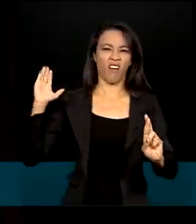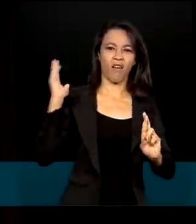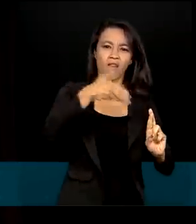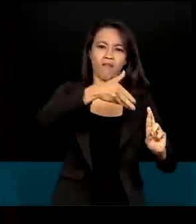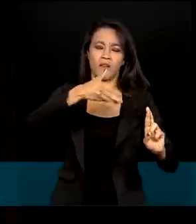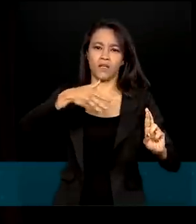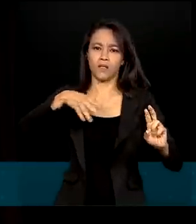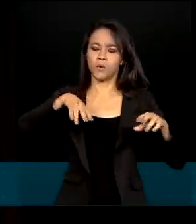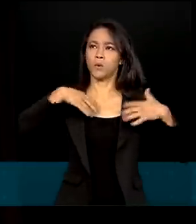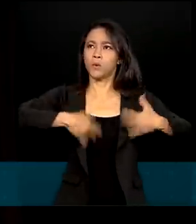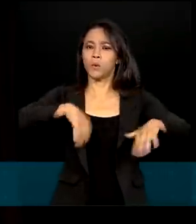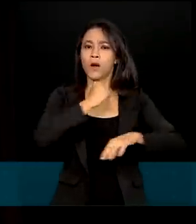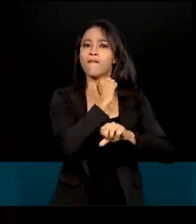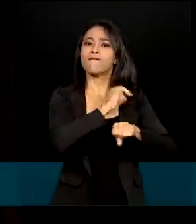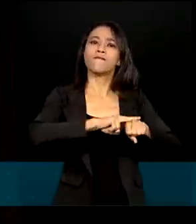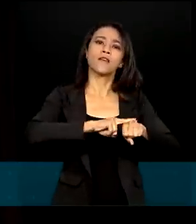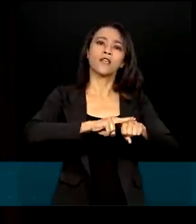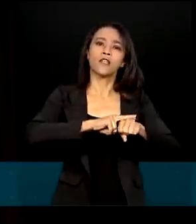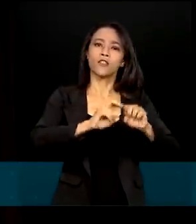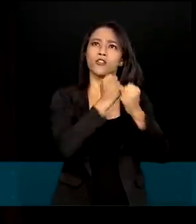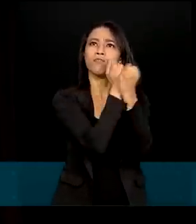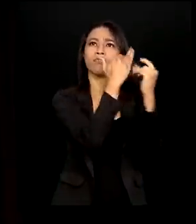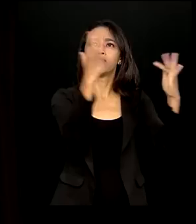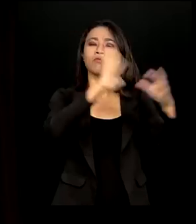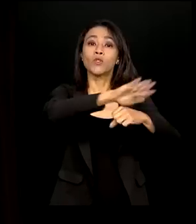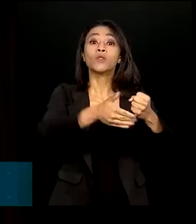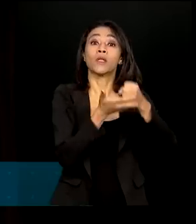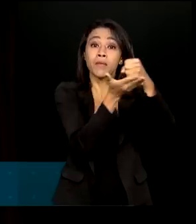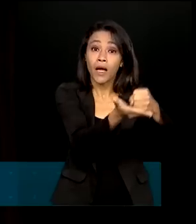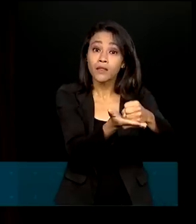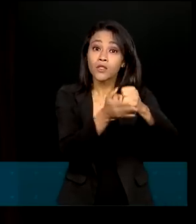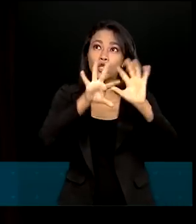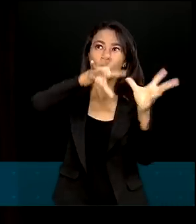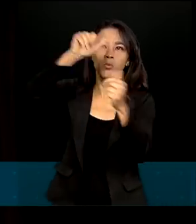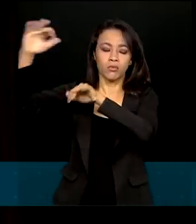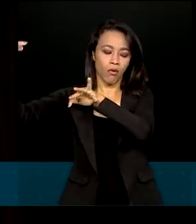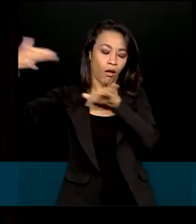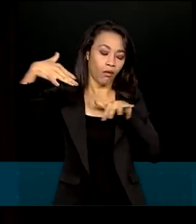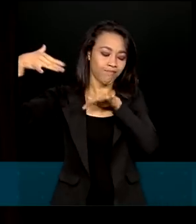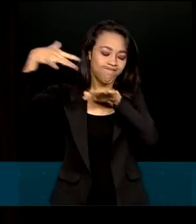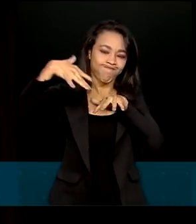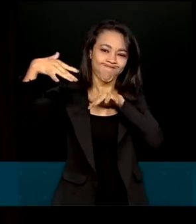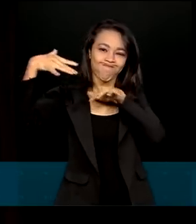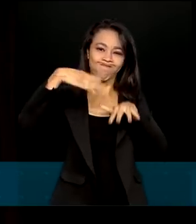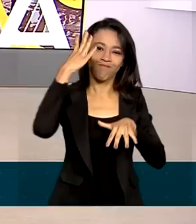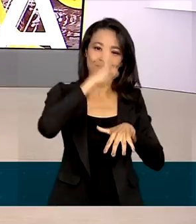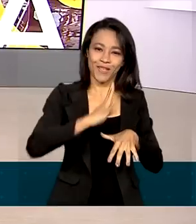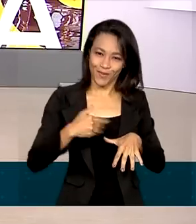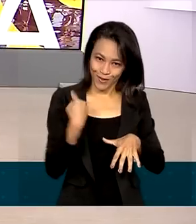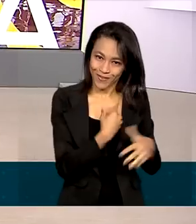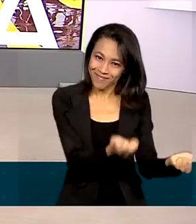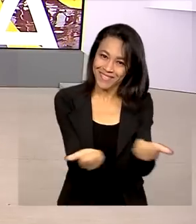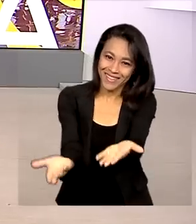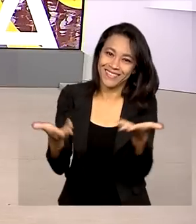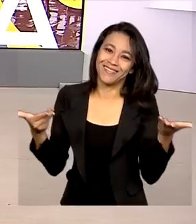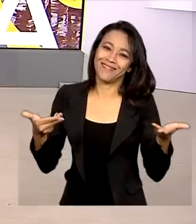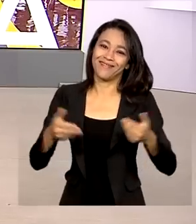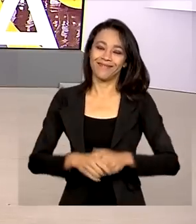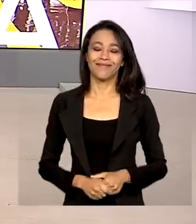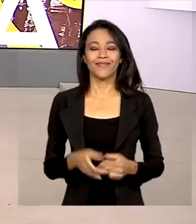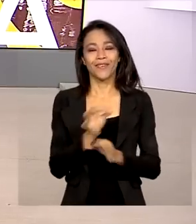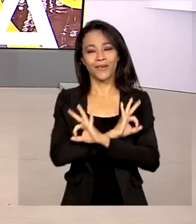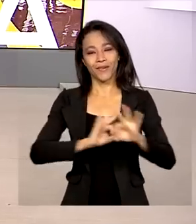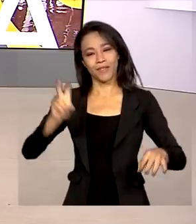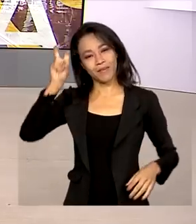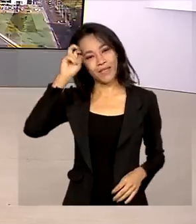história. E o mundo está ávido por isso, que a gente entregue esse resultado. Uma ótima